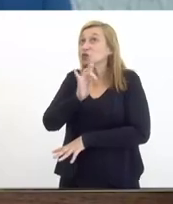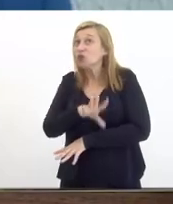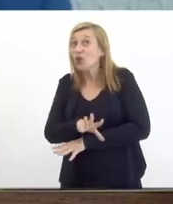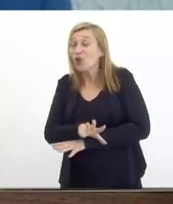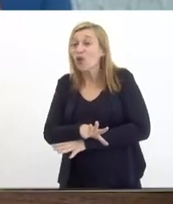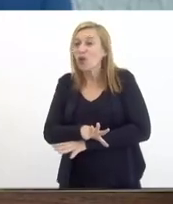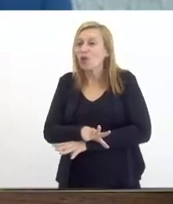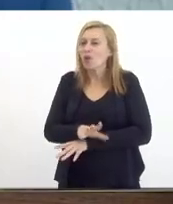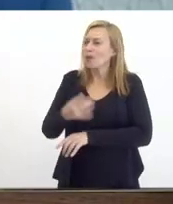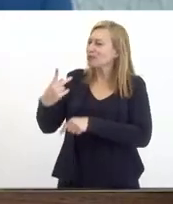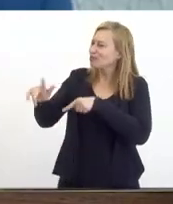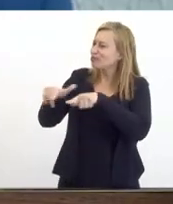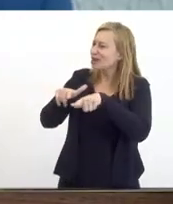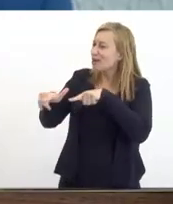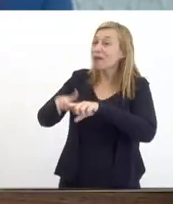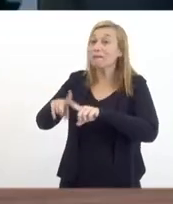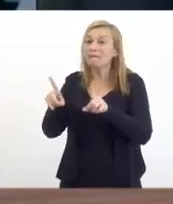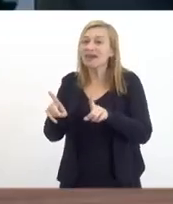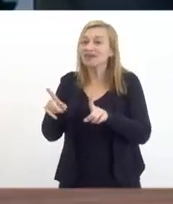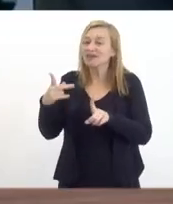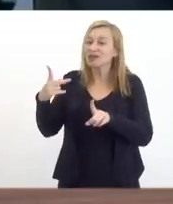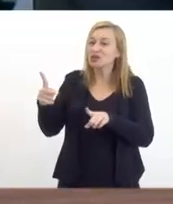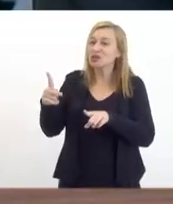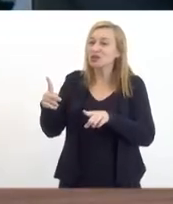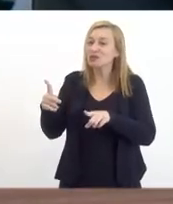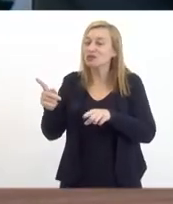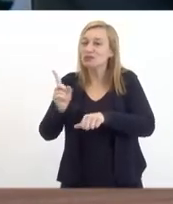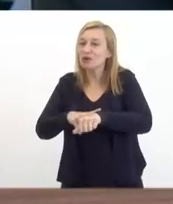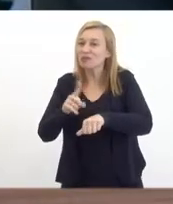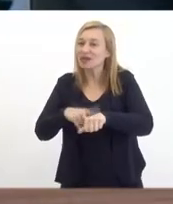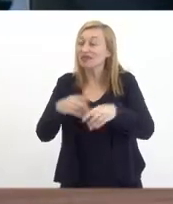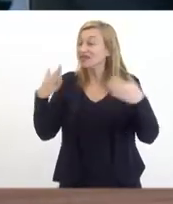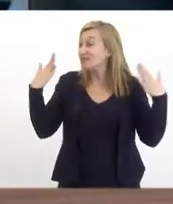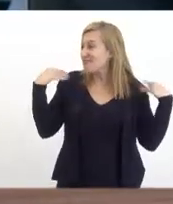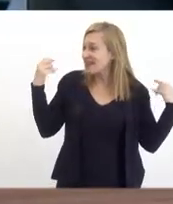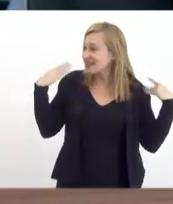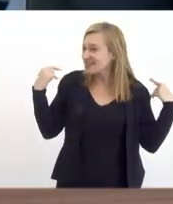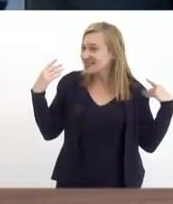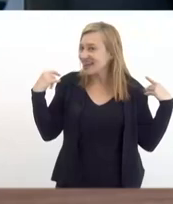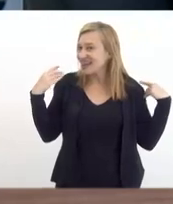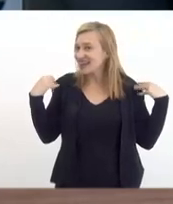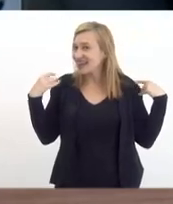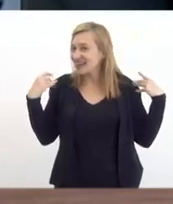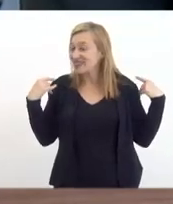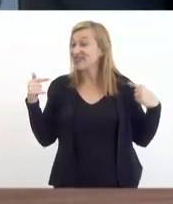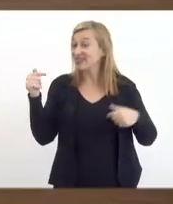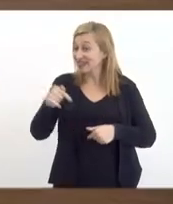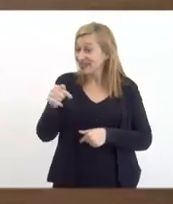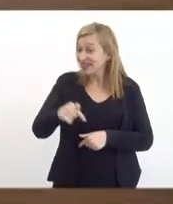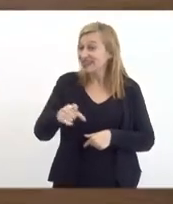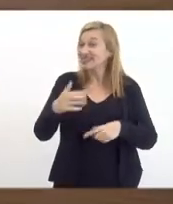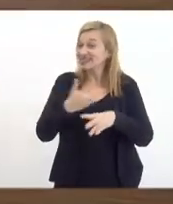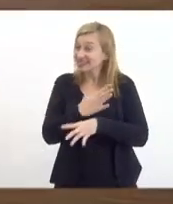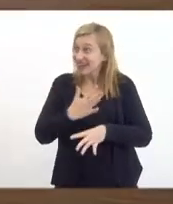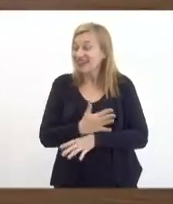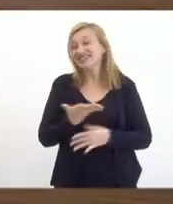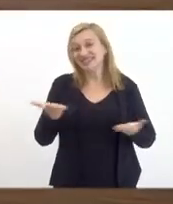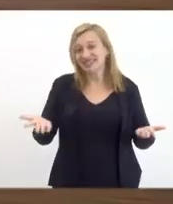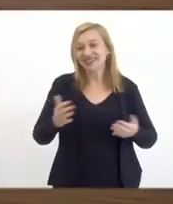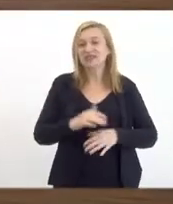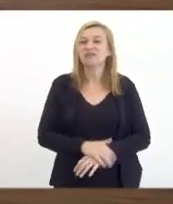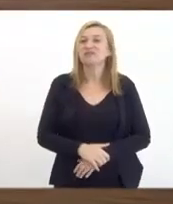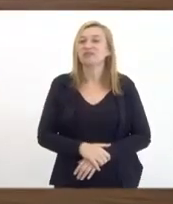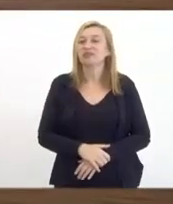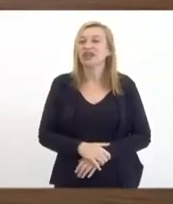pelo trabalho mas pela sua hora de lazer também Cacau Valgada muito conhecido aqui na cidade e